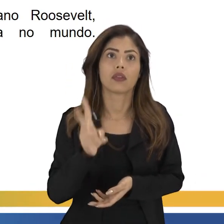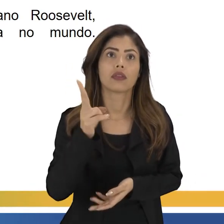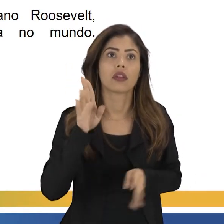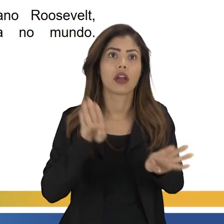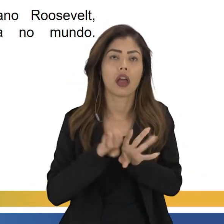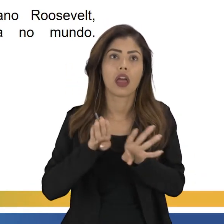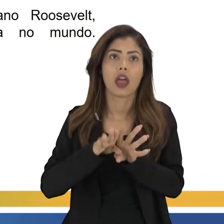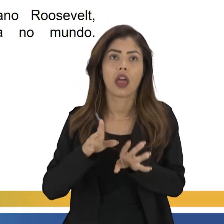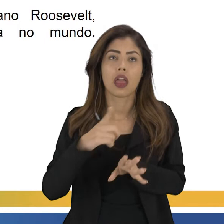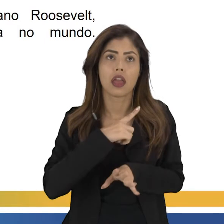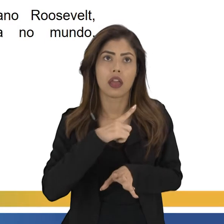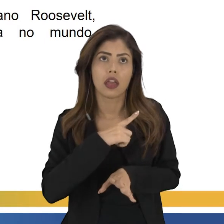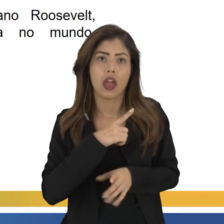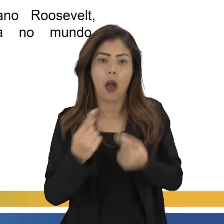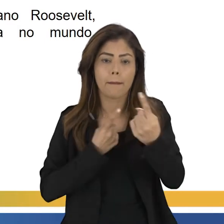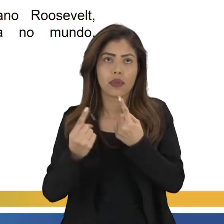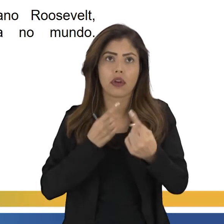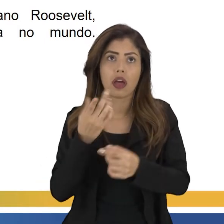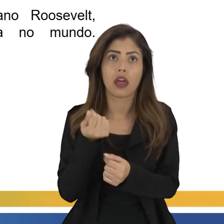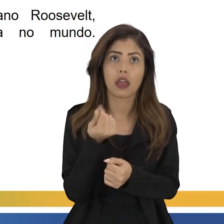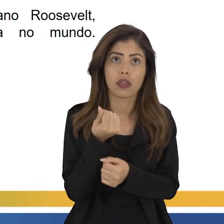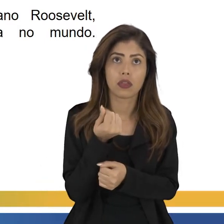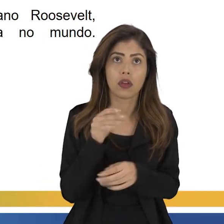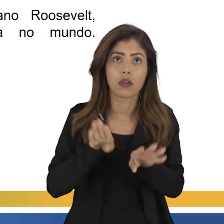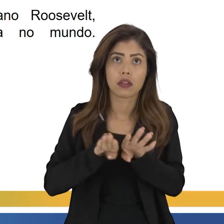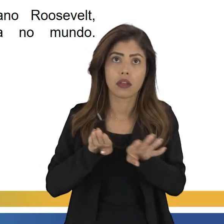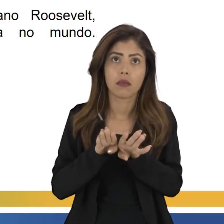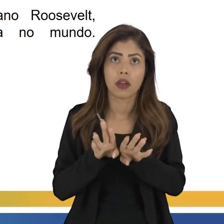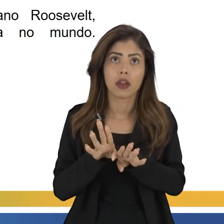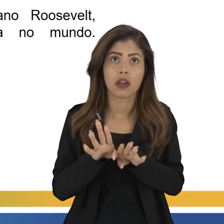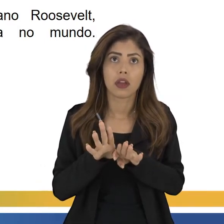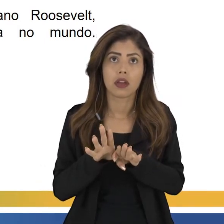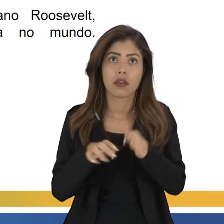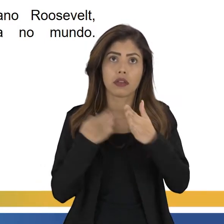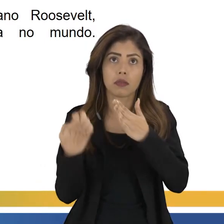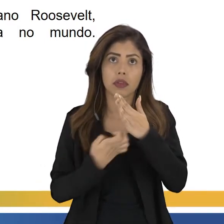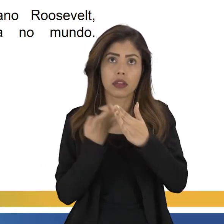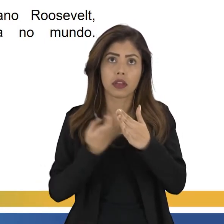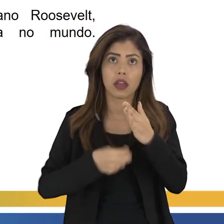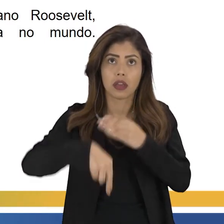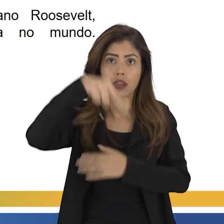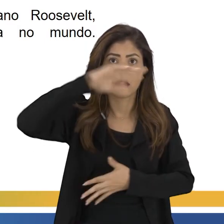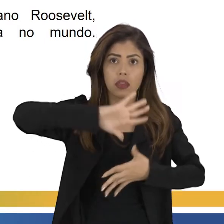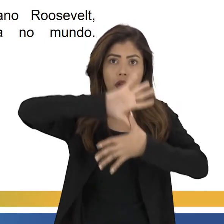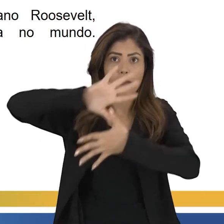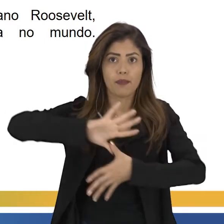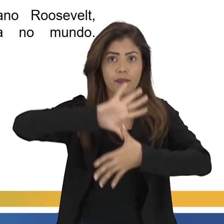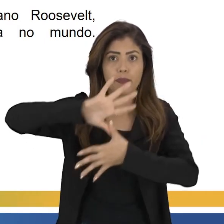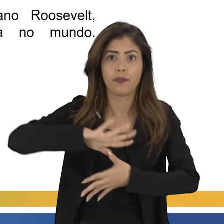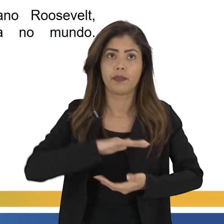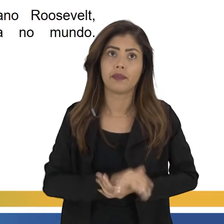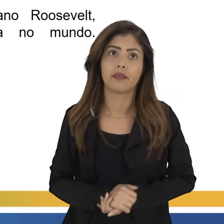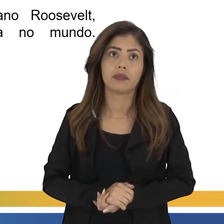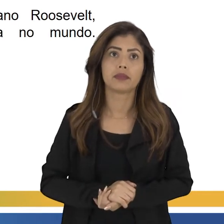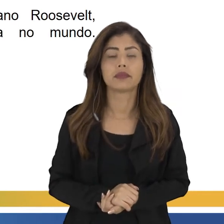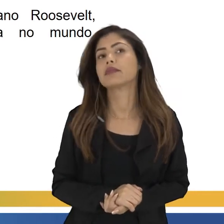sua capacidade de competição econômica com os empresários norte-americanos. C,